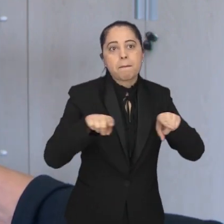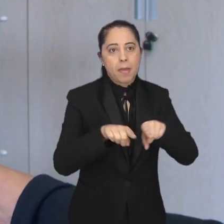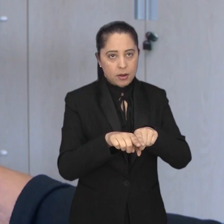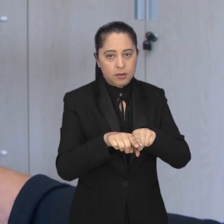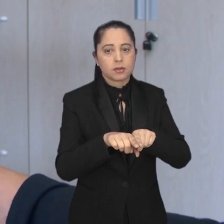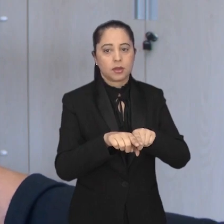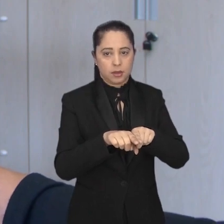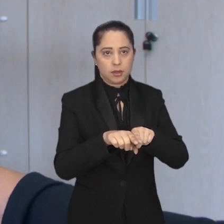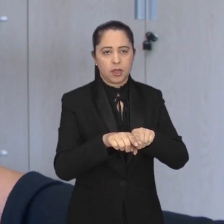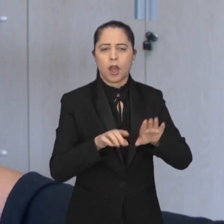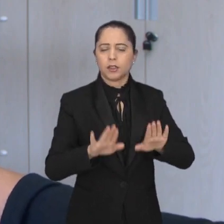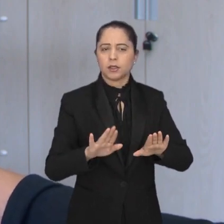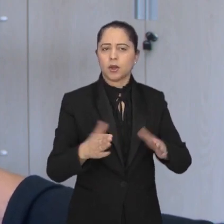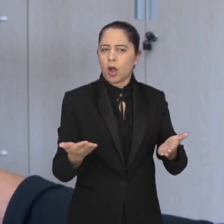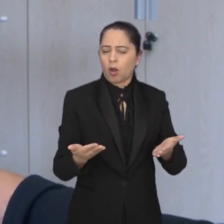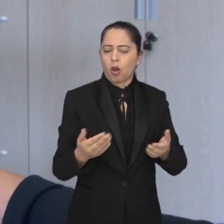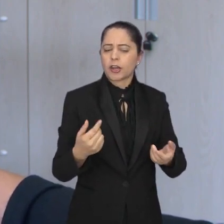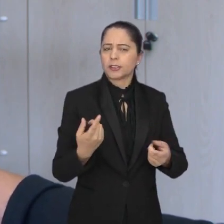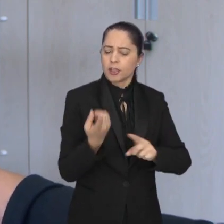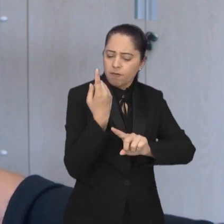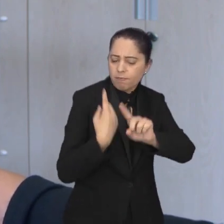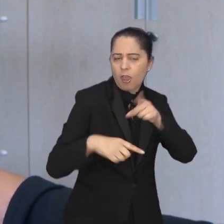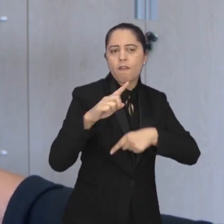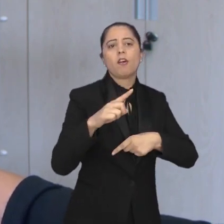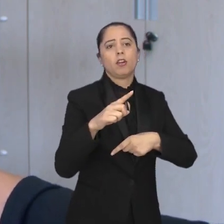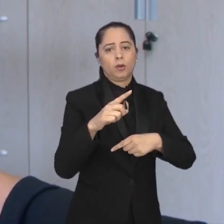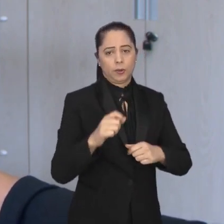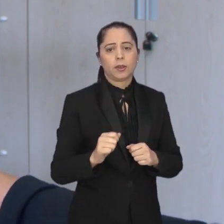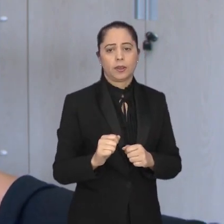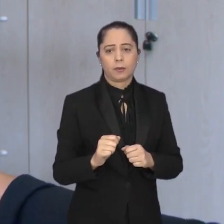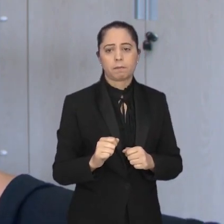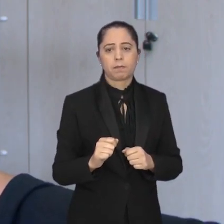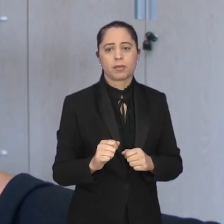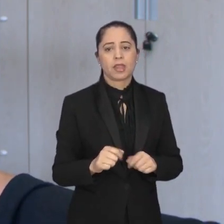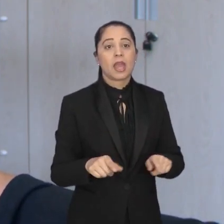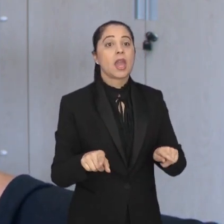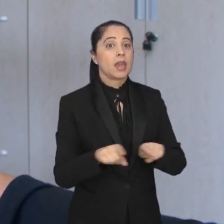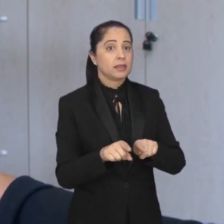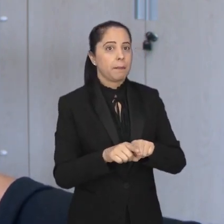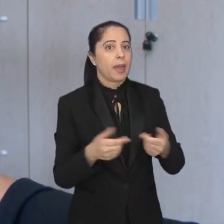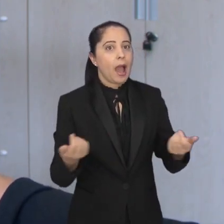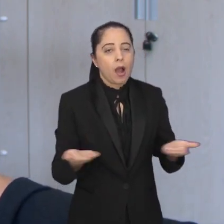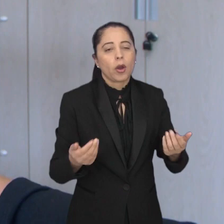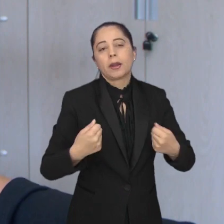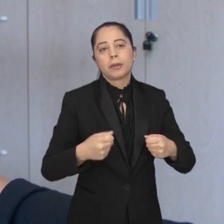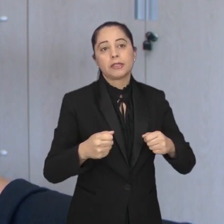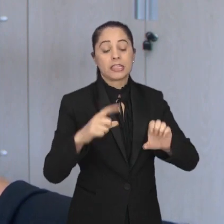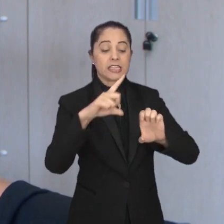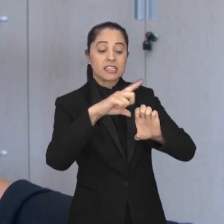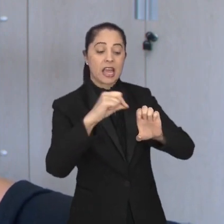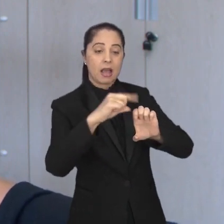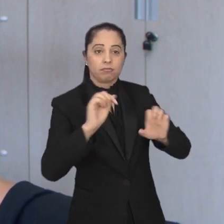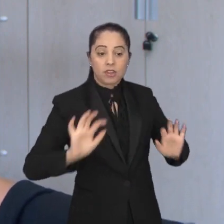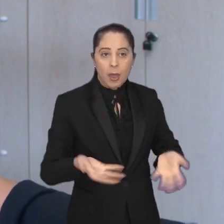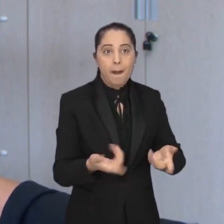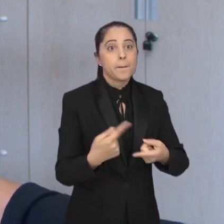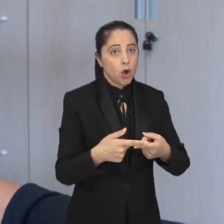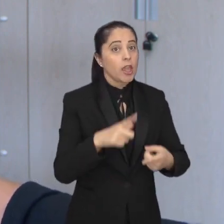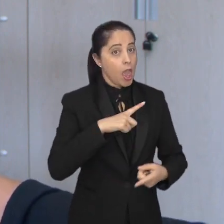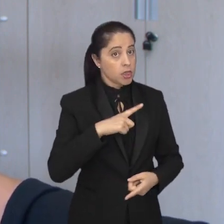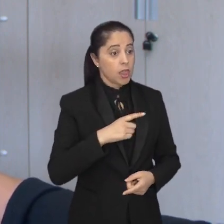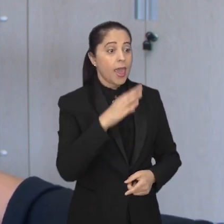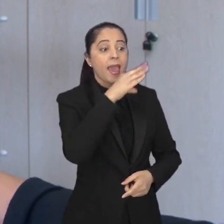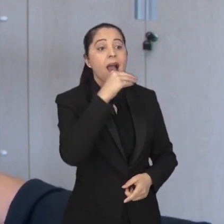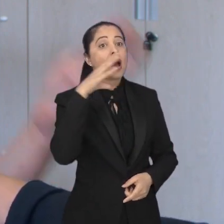acho que nós estamos, para dar o salto de qualidade na comissão, de pontuar a empregabilidade, né? Que são os